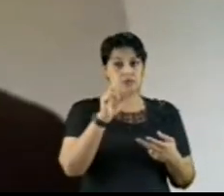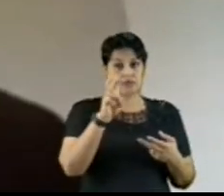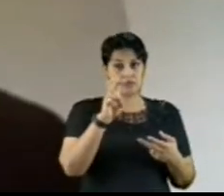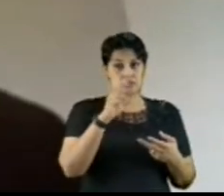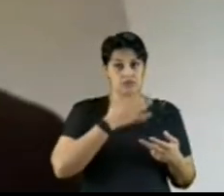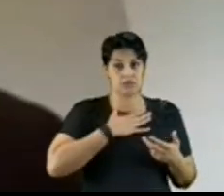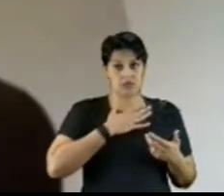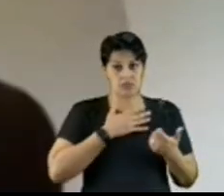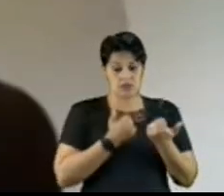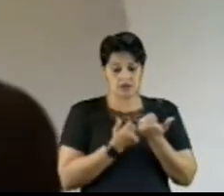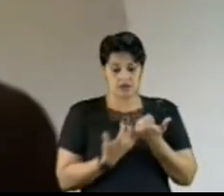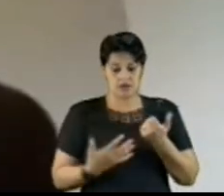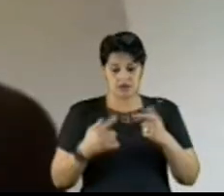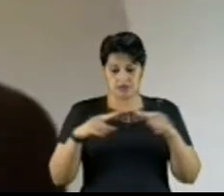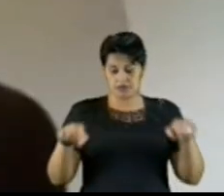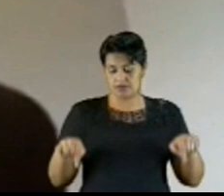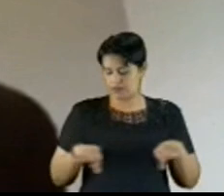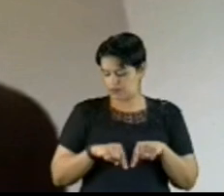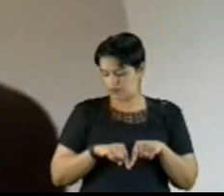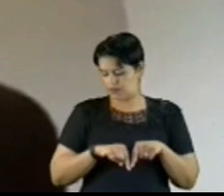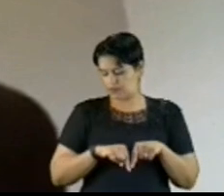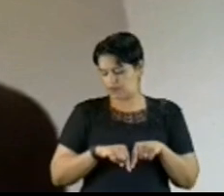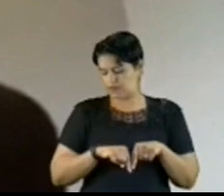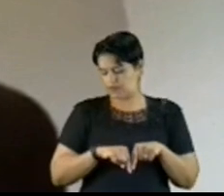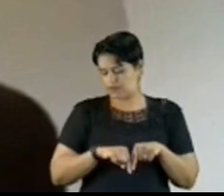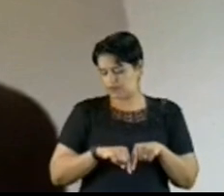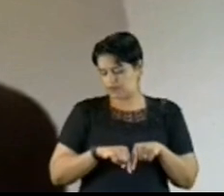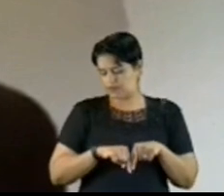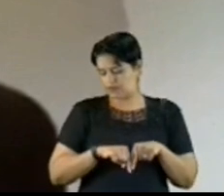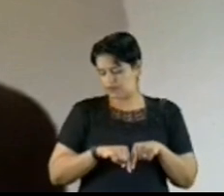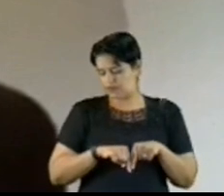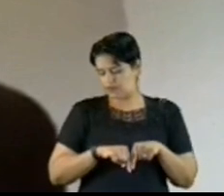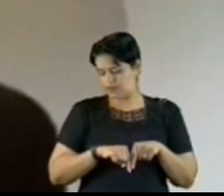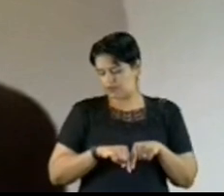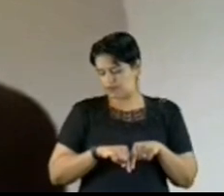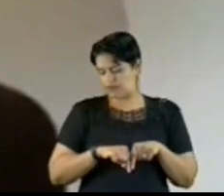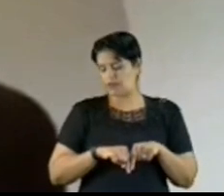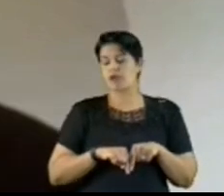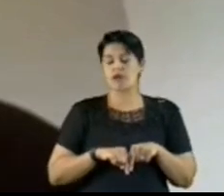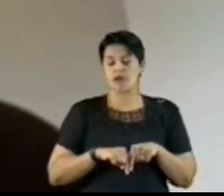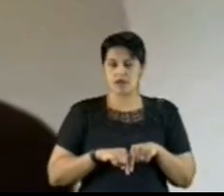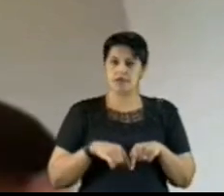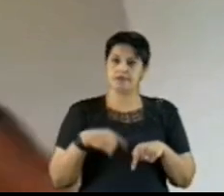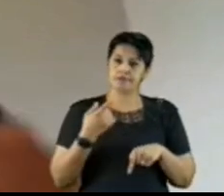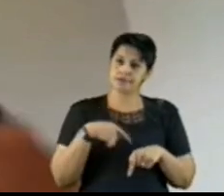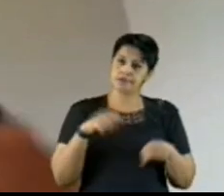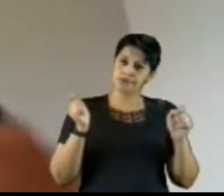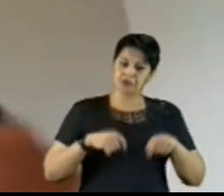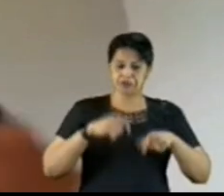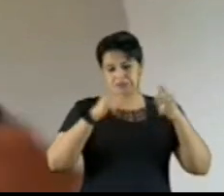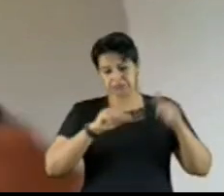possa analisar o novo relatório e se possível e se necessário